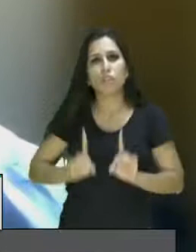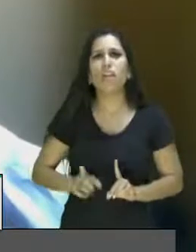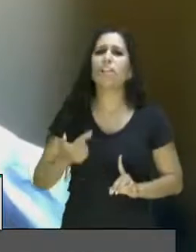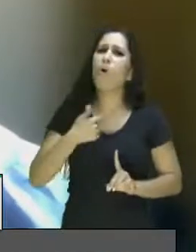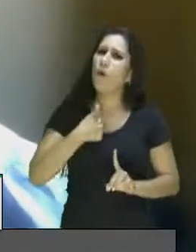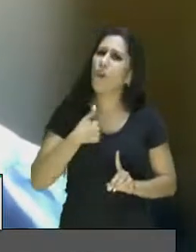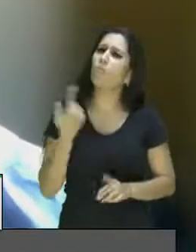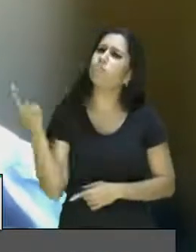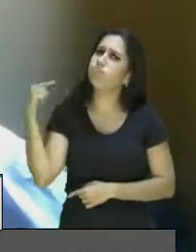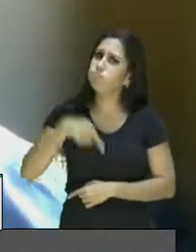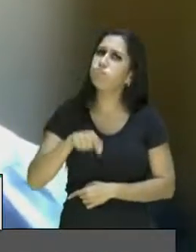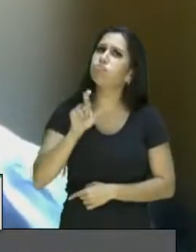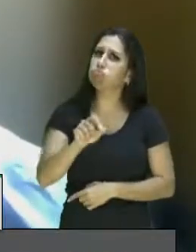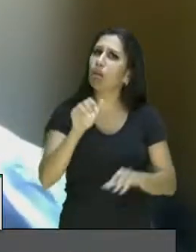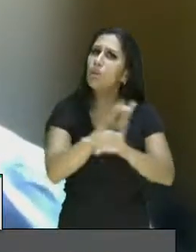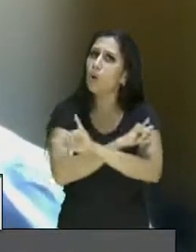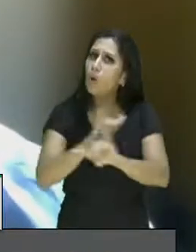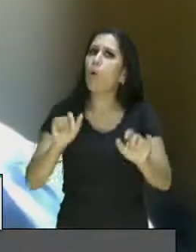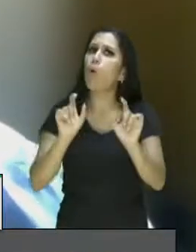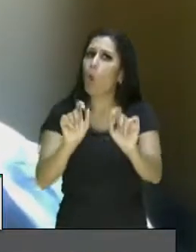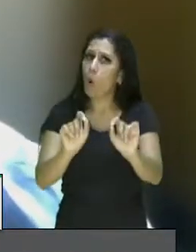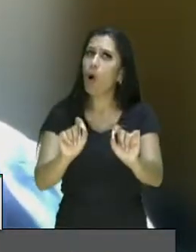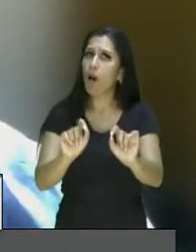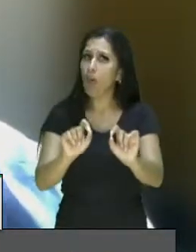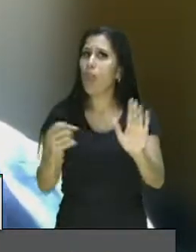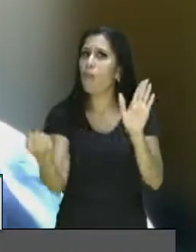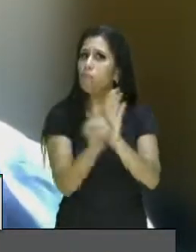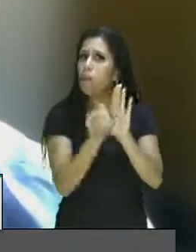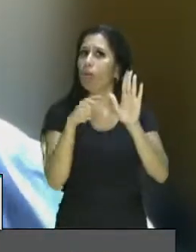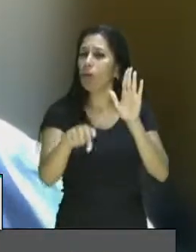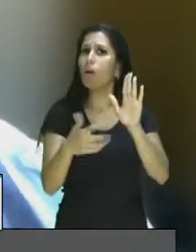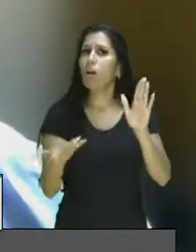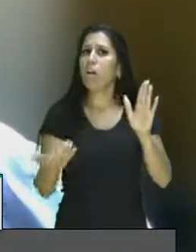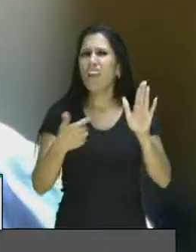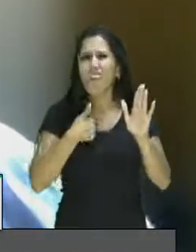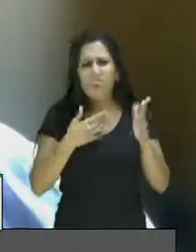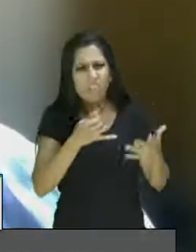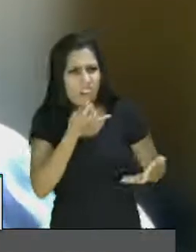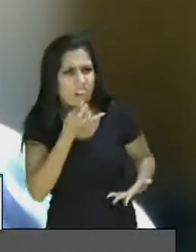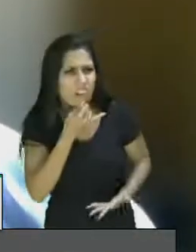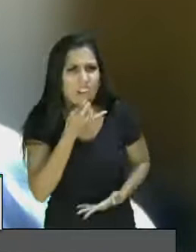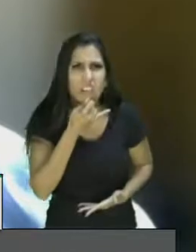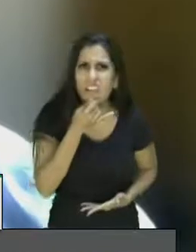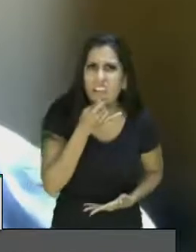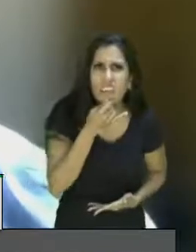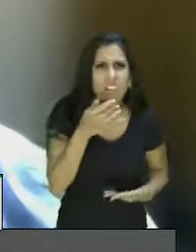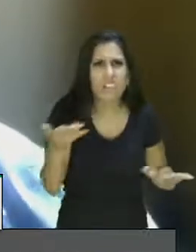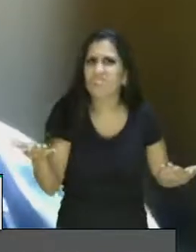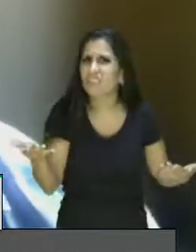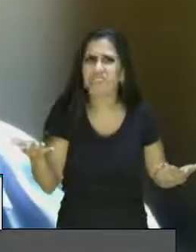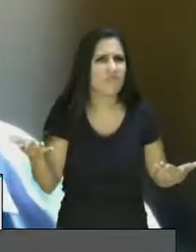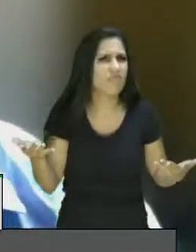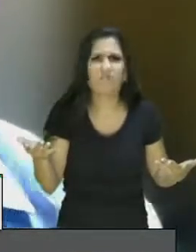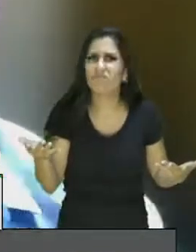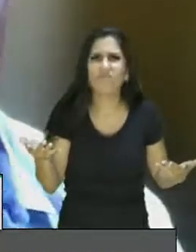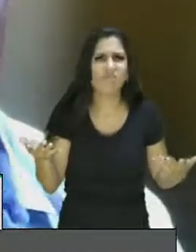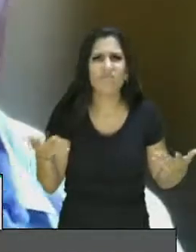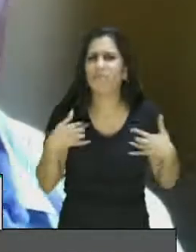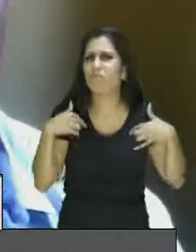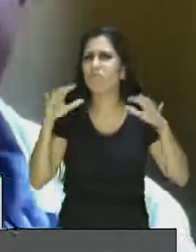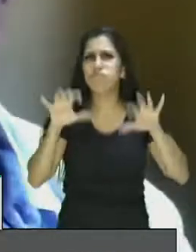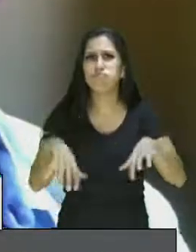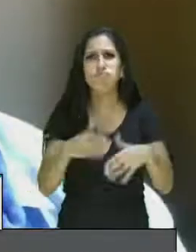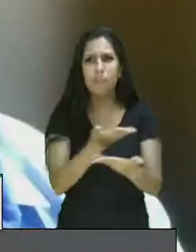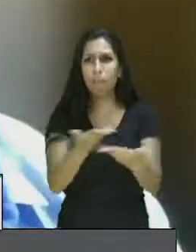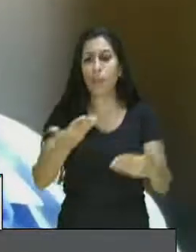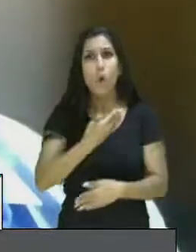registrar aqui, inclusive, a minha total insatisfação com o governo que não tem um olhar para essa população